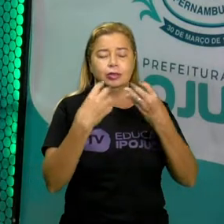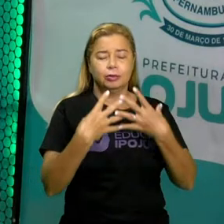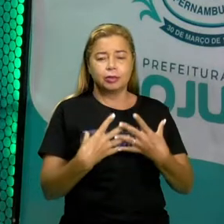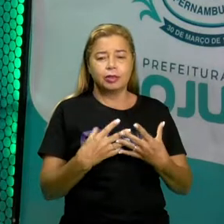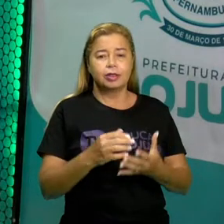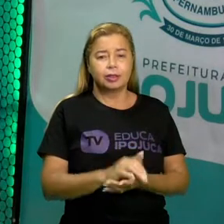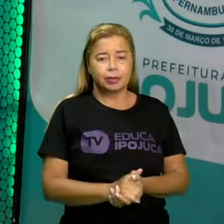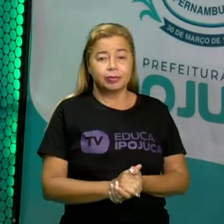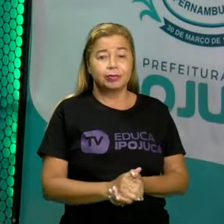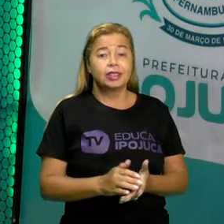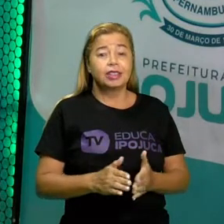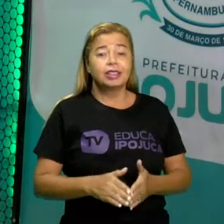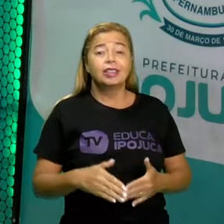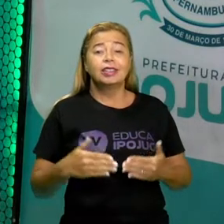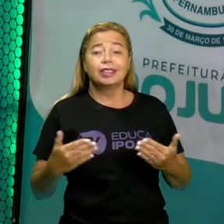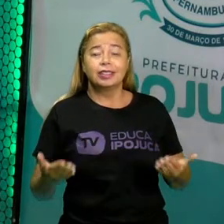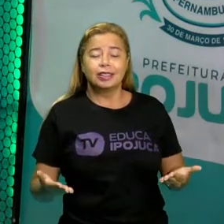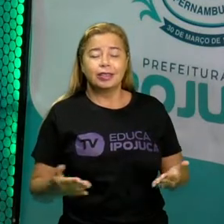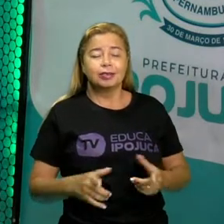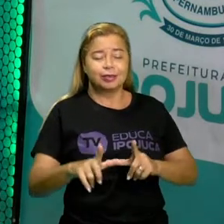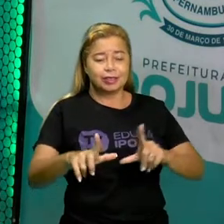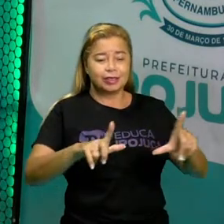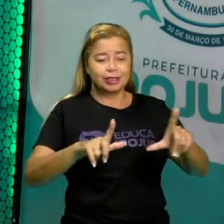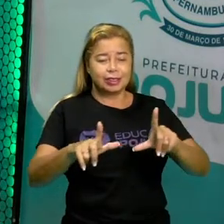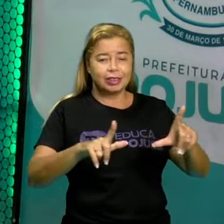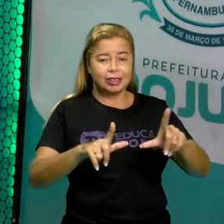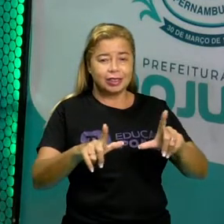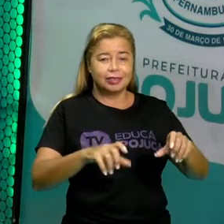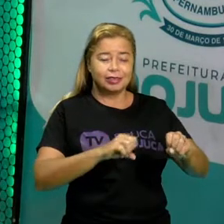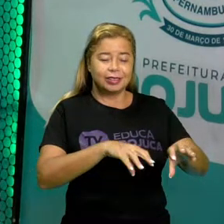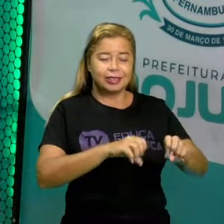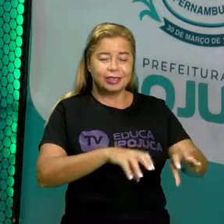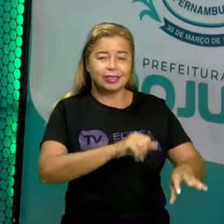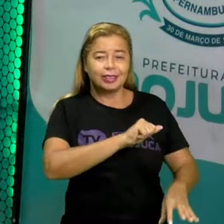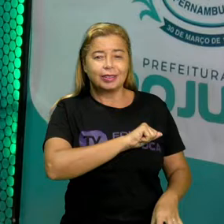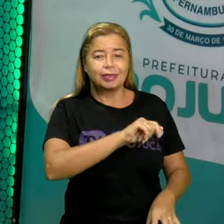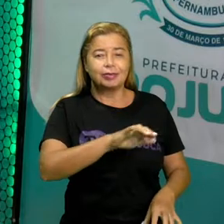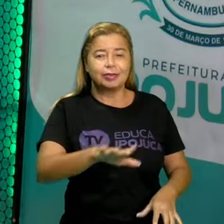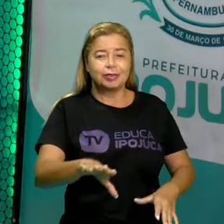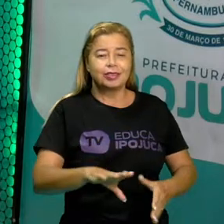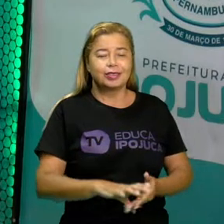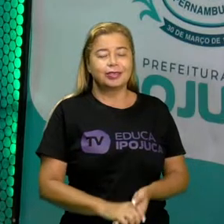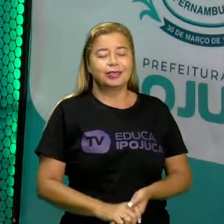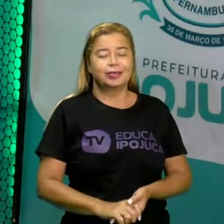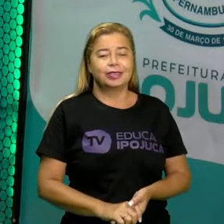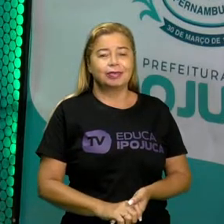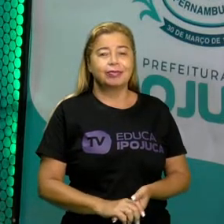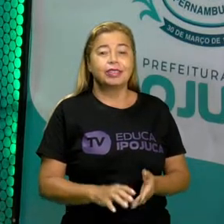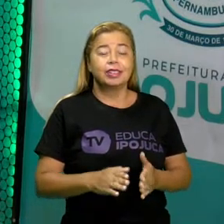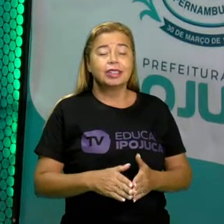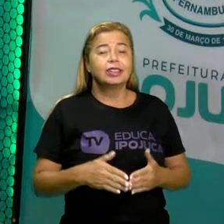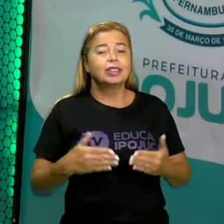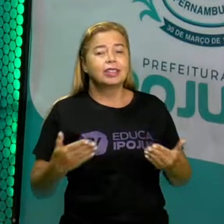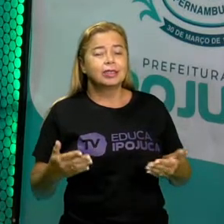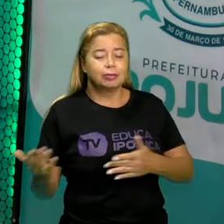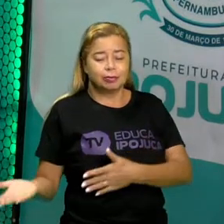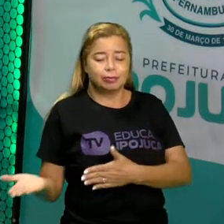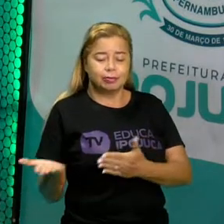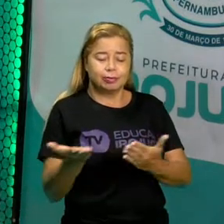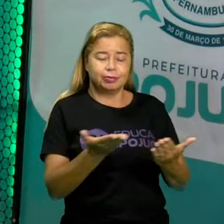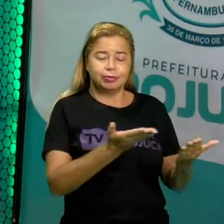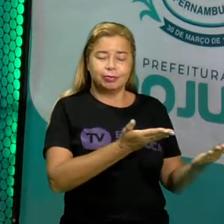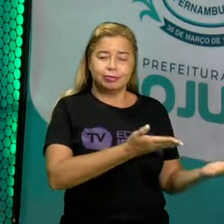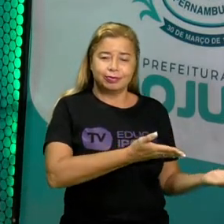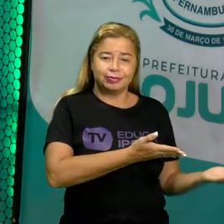aqui com as nossas aulas na TV Educa e Pojuca. Isso mesmo, então sejam todos